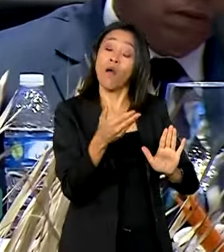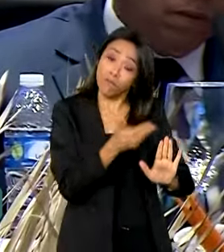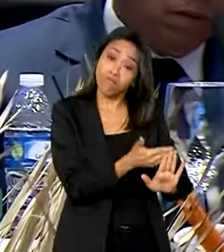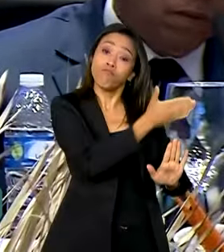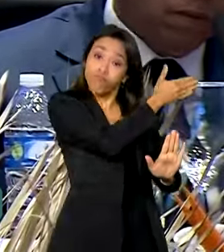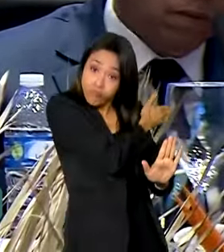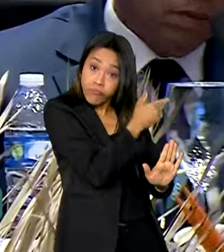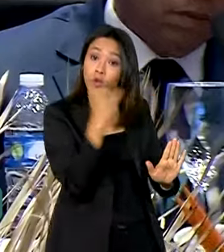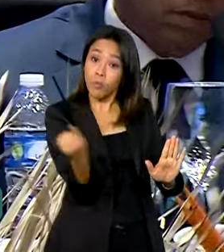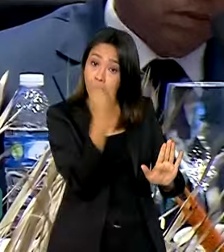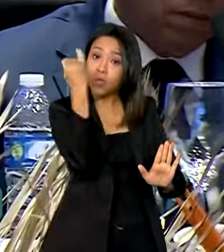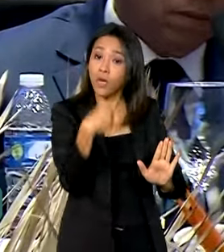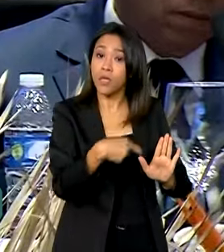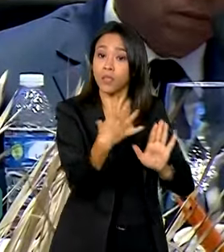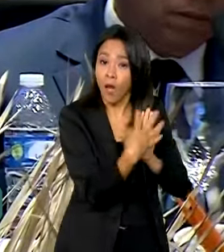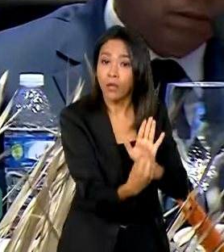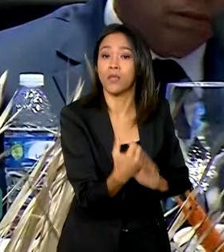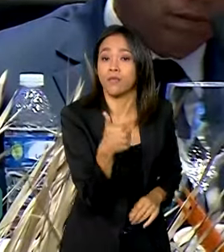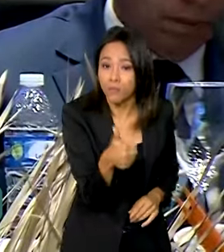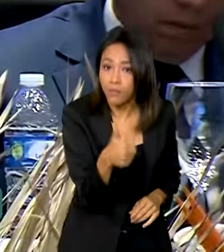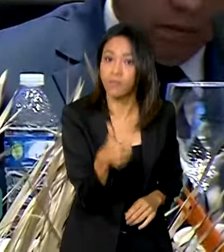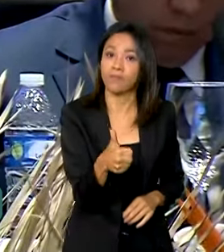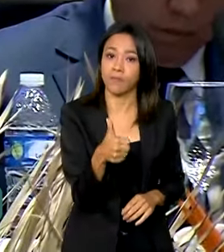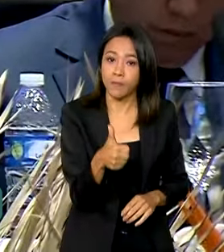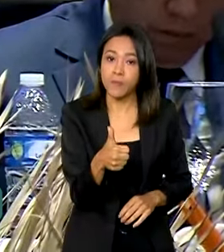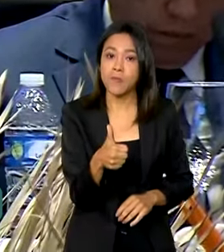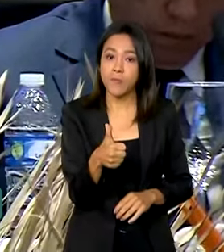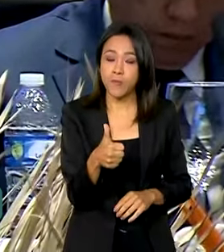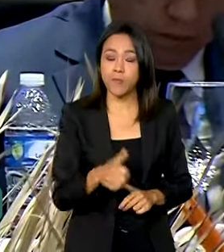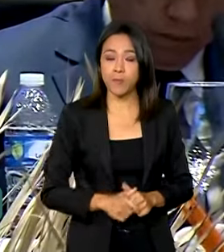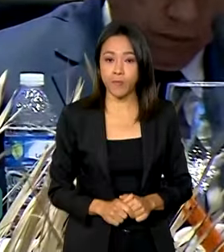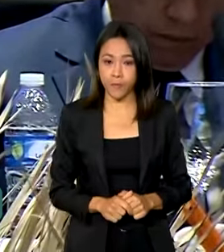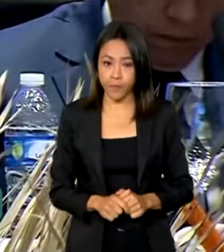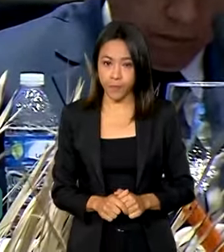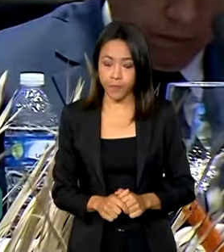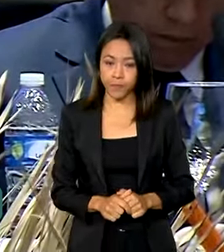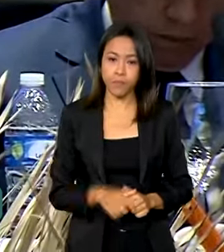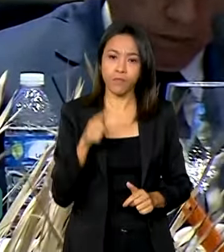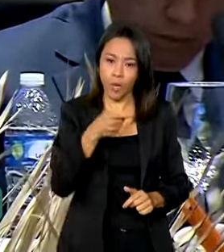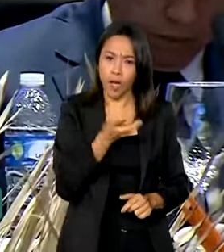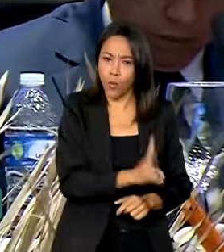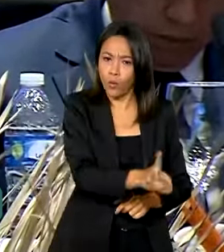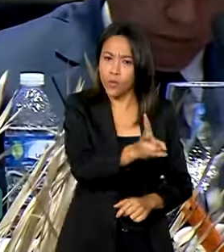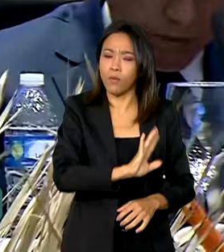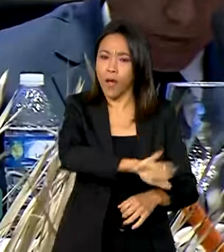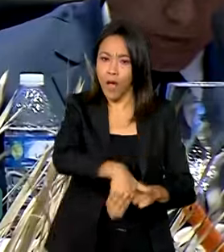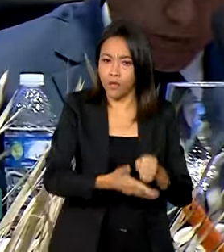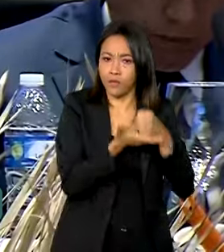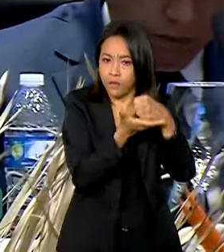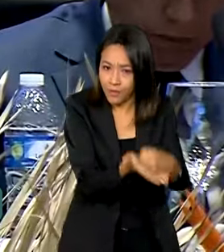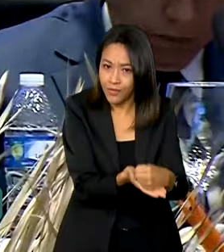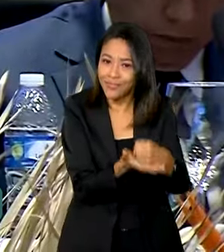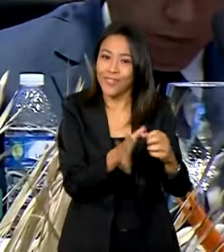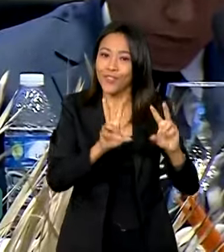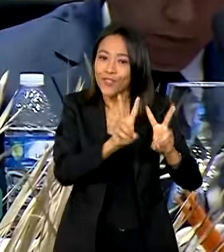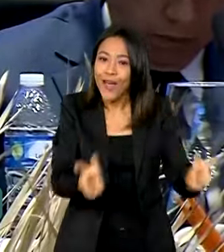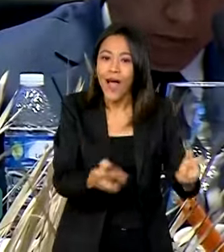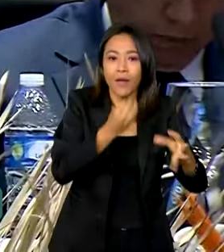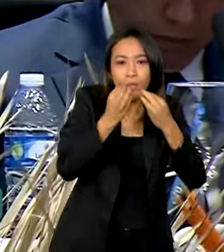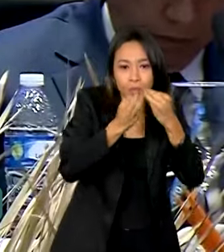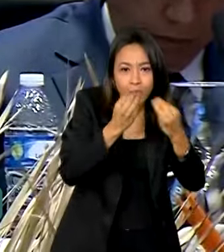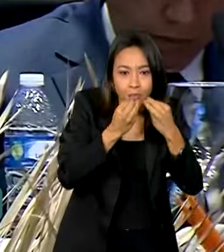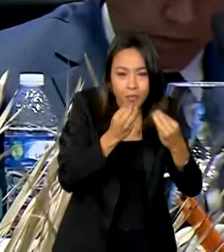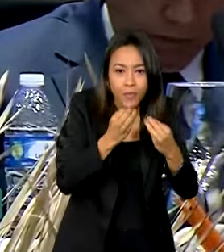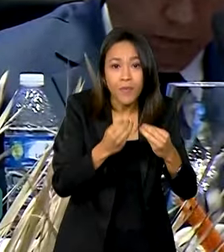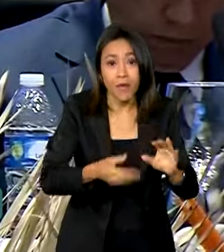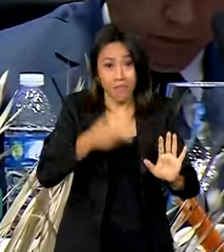para esta sustentabilidade alimentar. Mas que não é